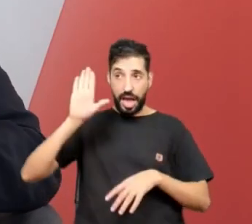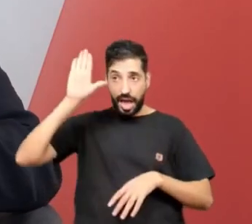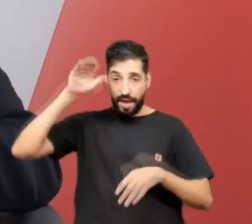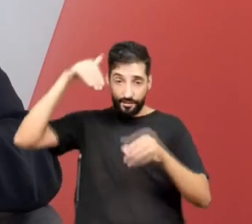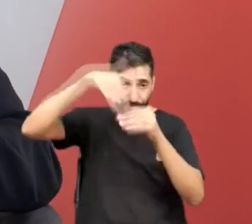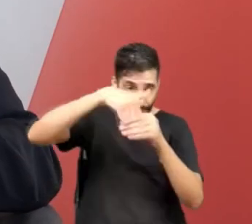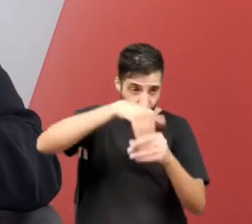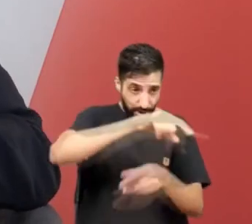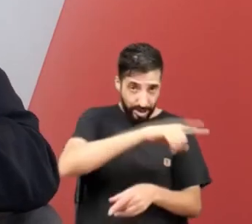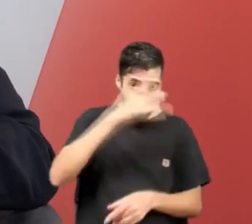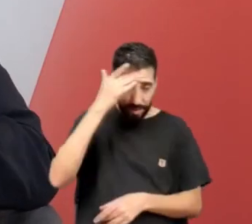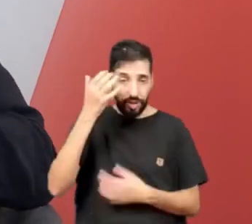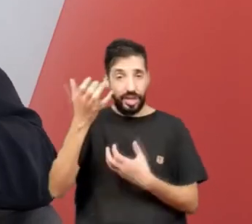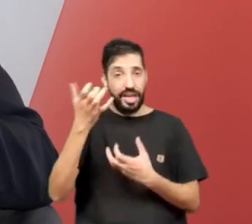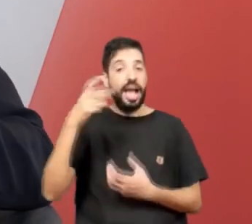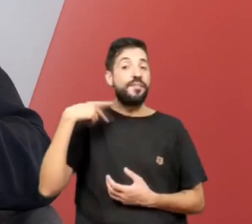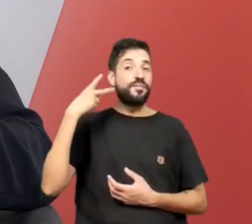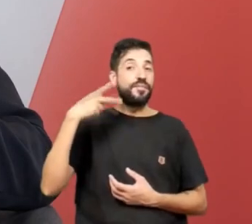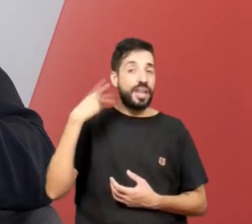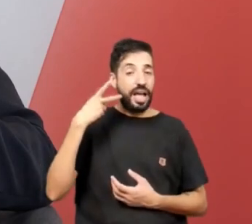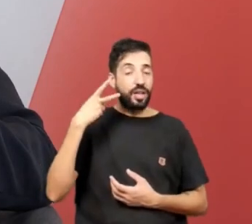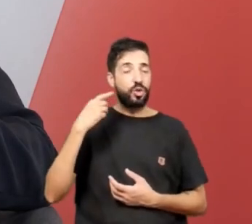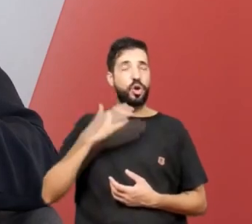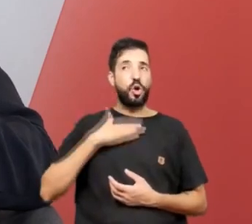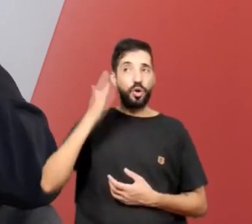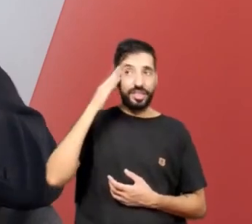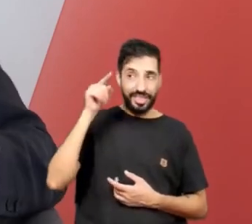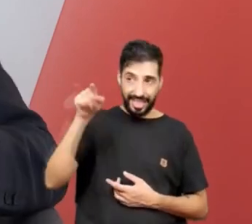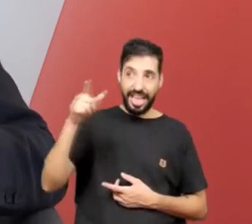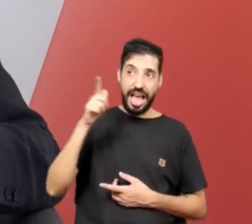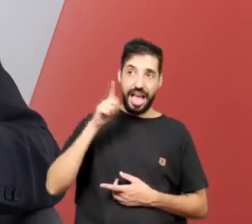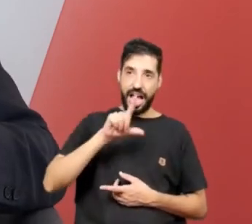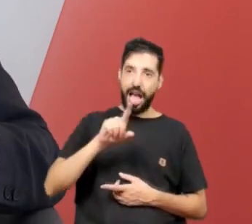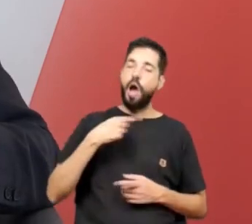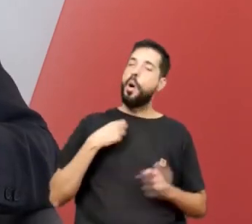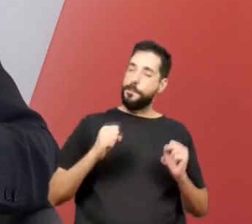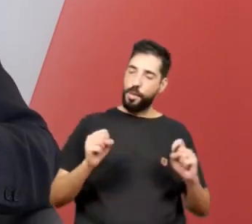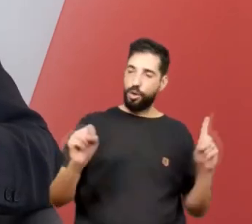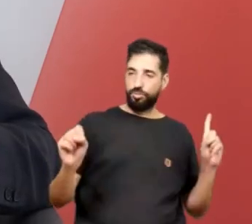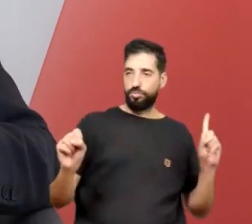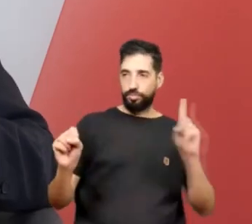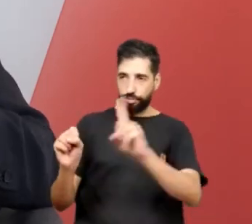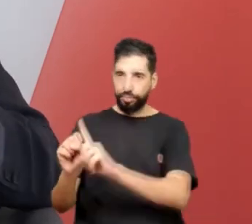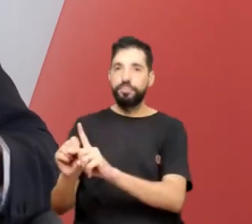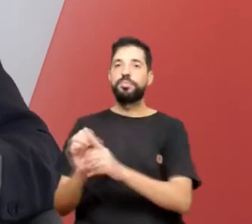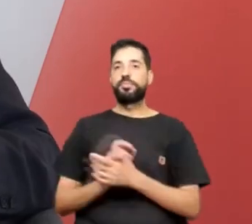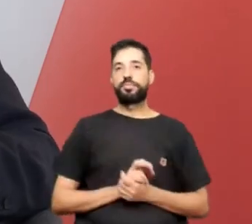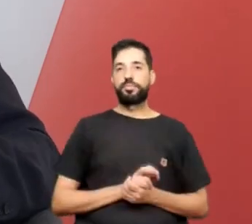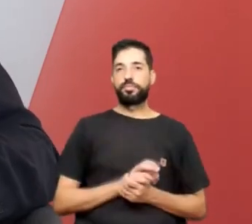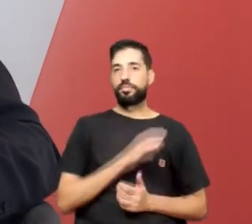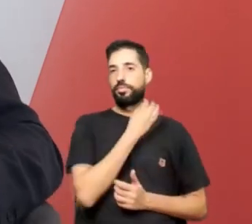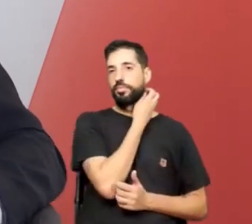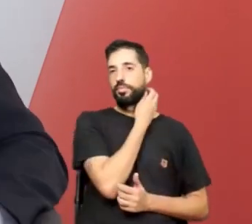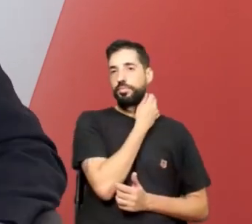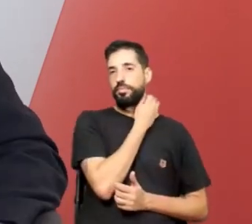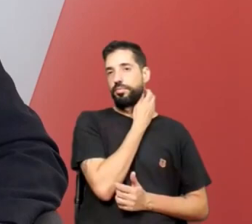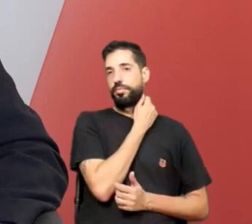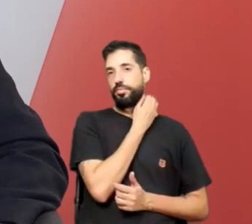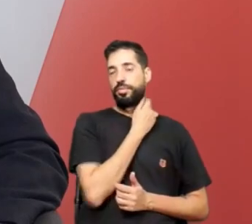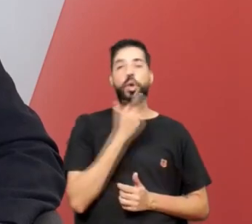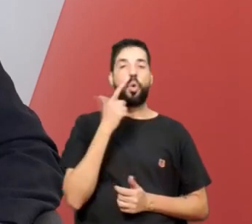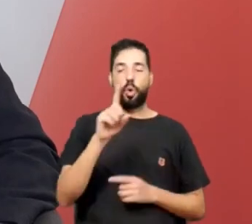vereadora, que ele sabe que depois de eleito, vai continuar sendo uma pessoa que ele consegue acessar, que ele consegue chegar perto.